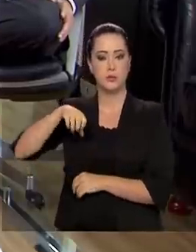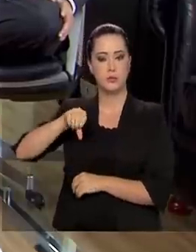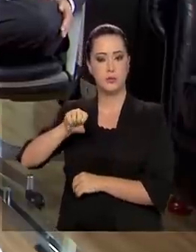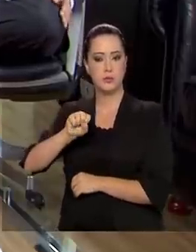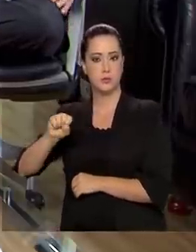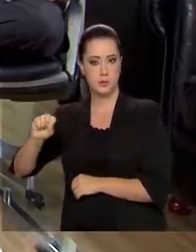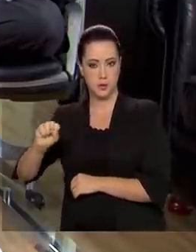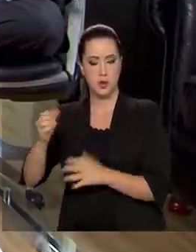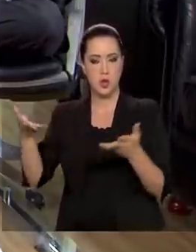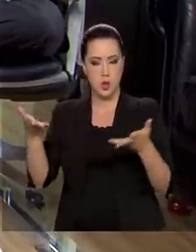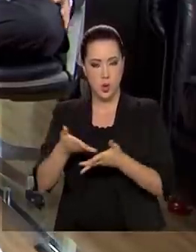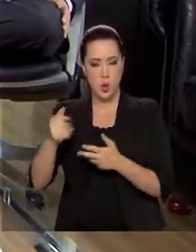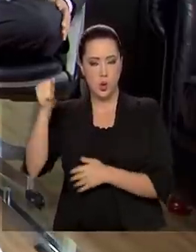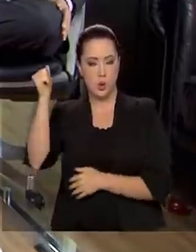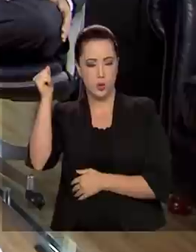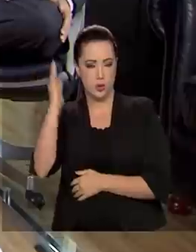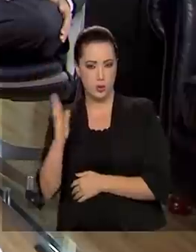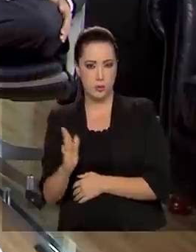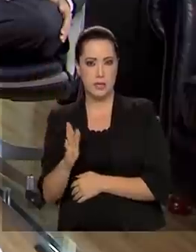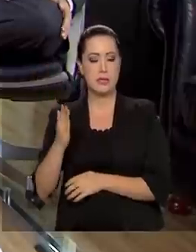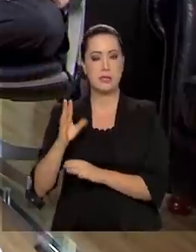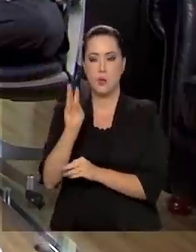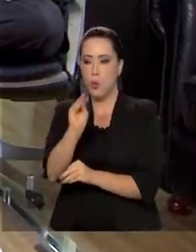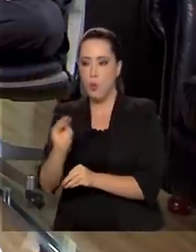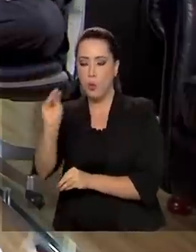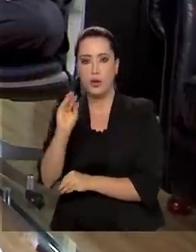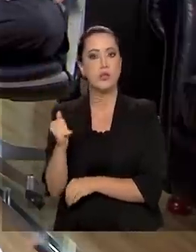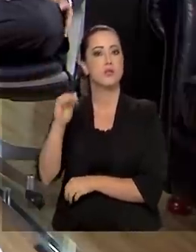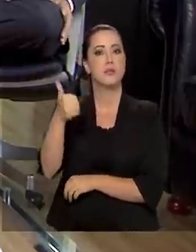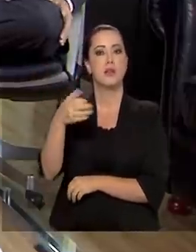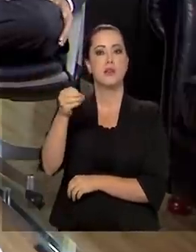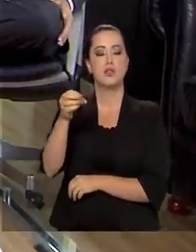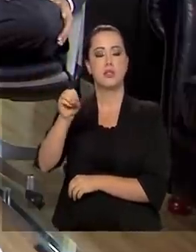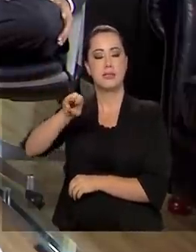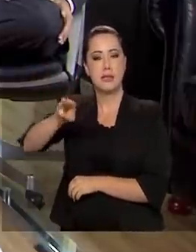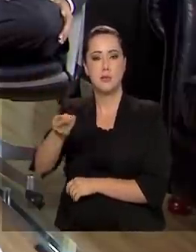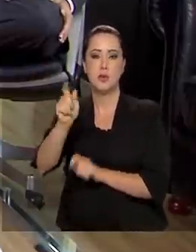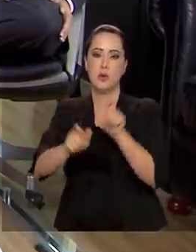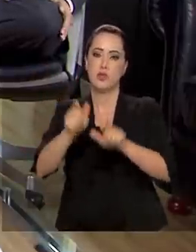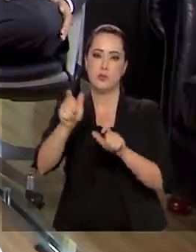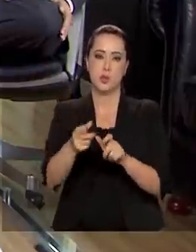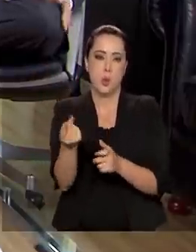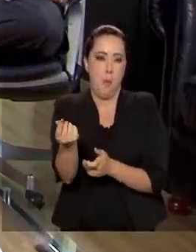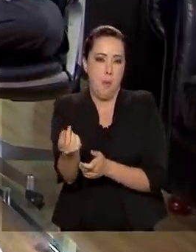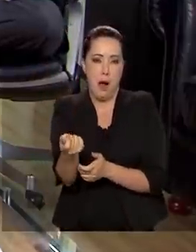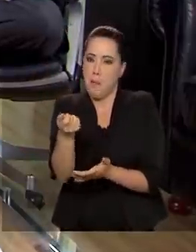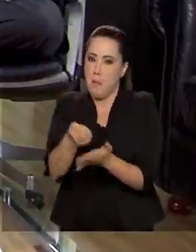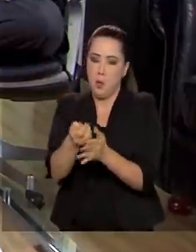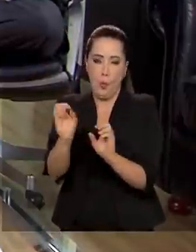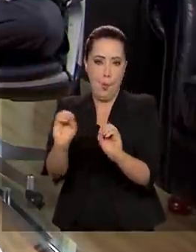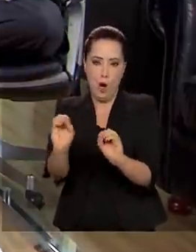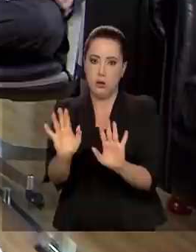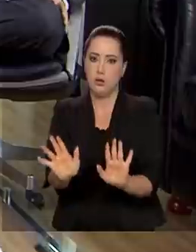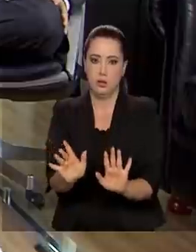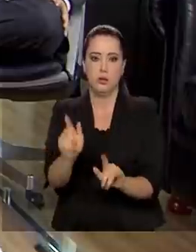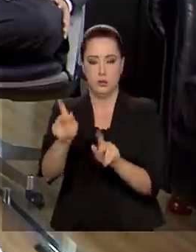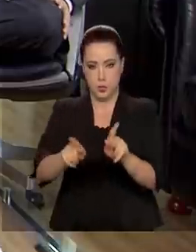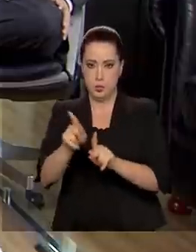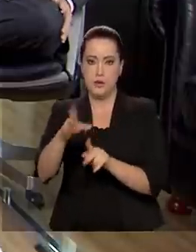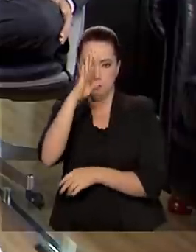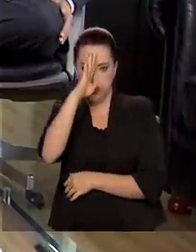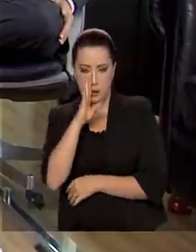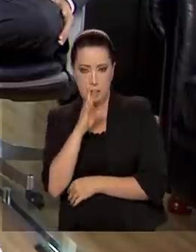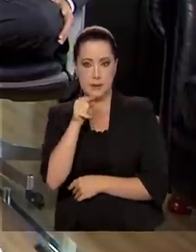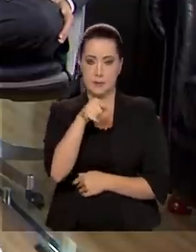no país mais de 100 milhões de pessoas. Isso sem custo para a população. É também esta capilaridade que o